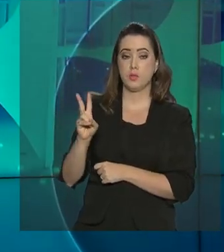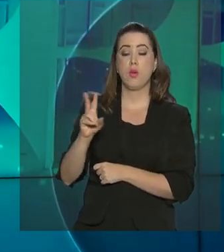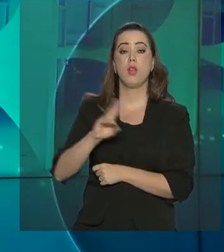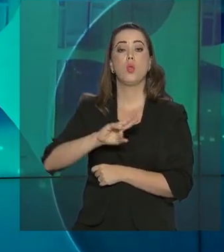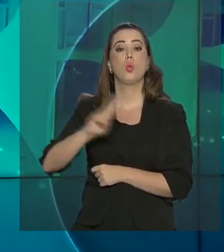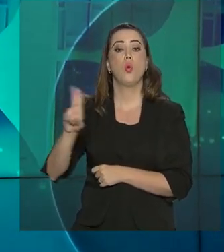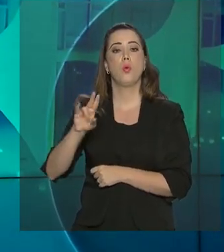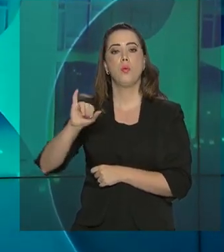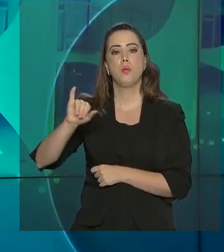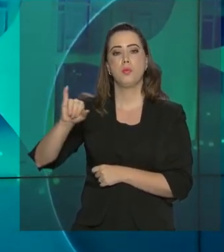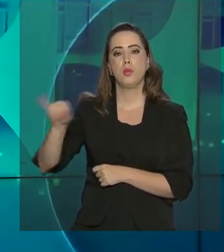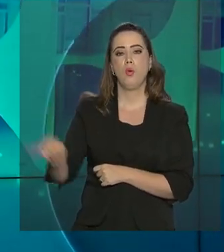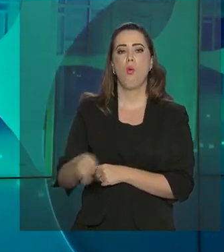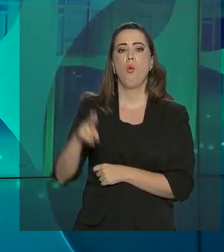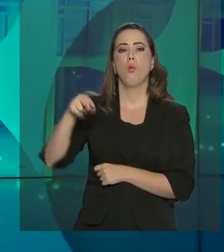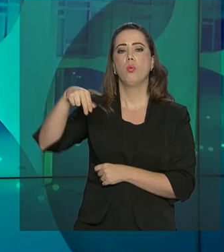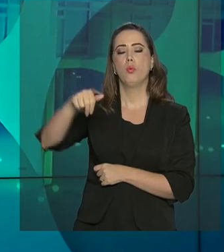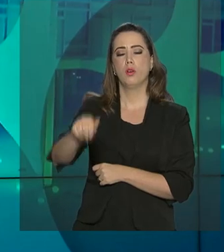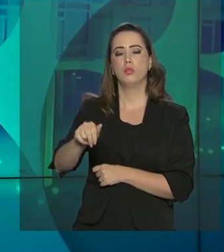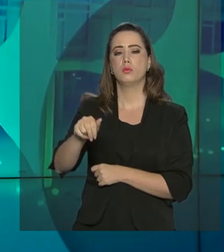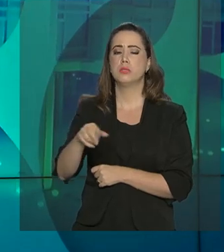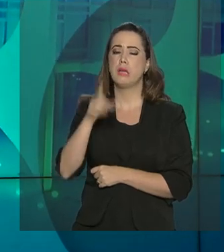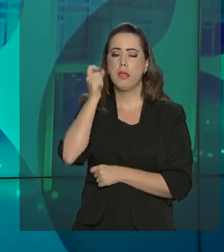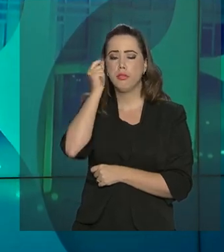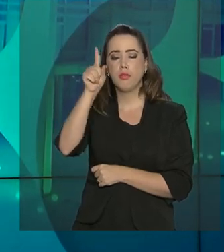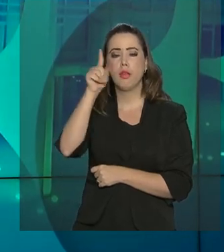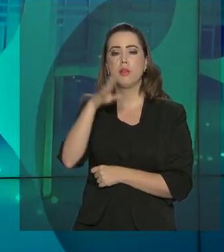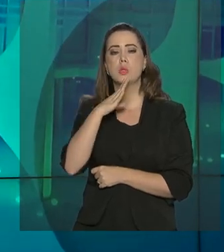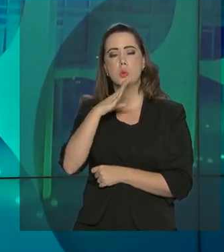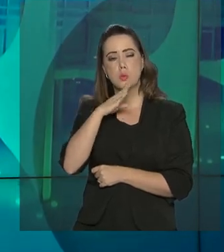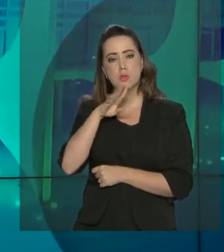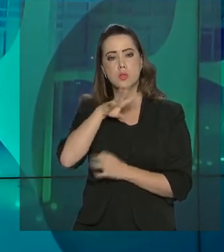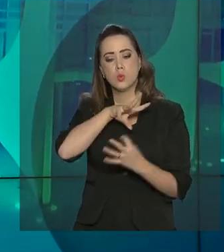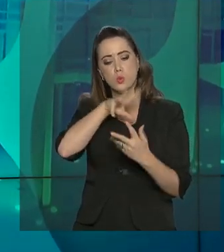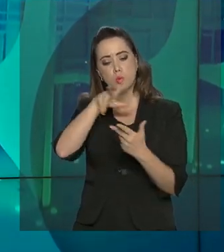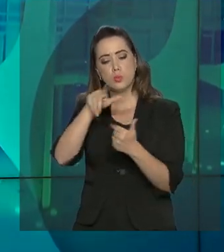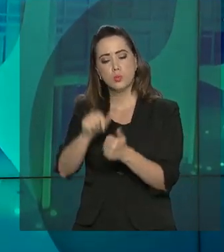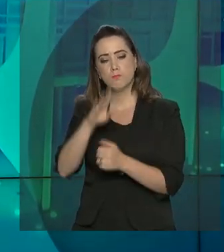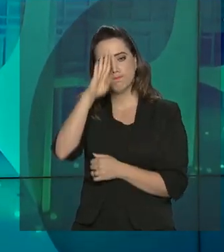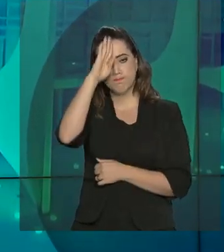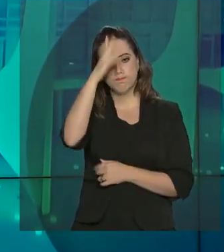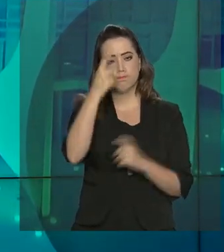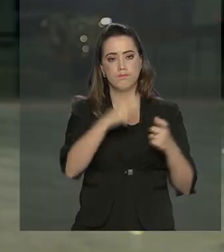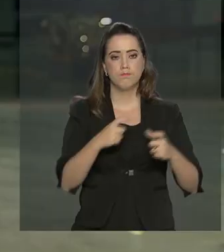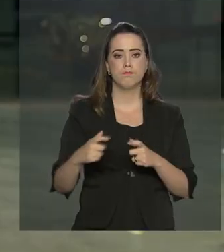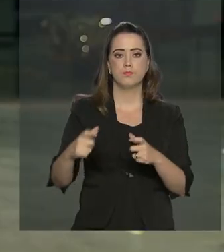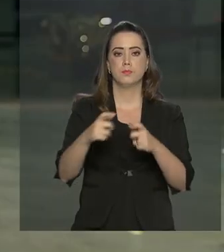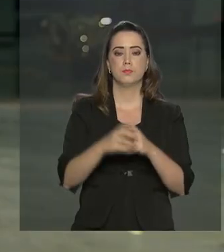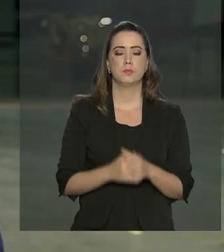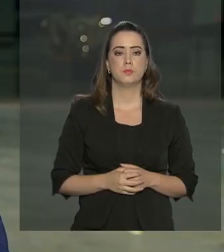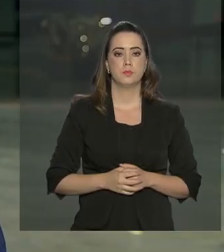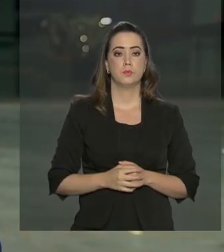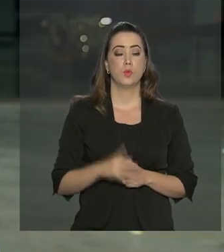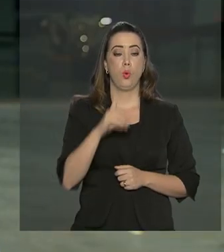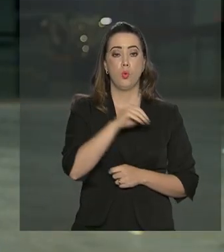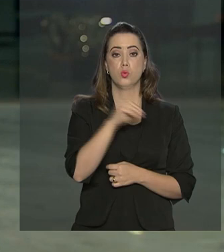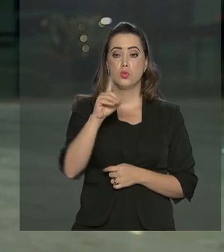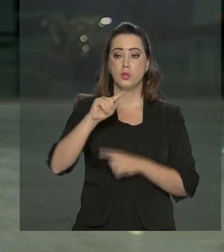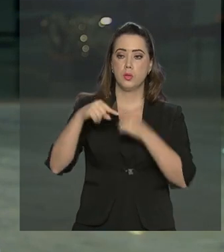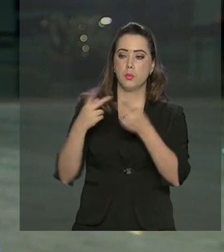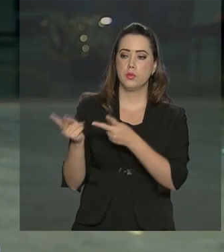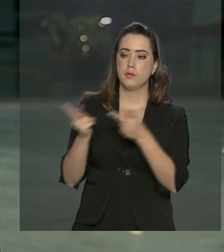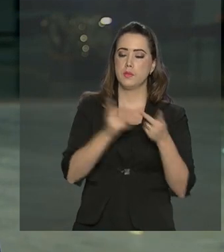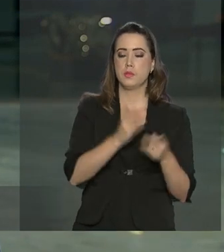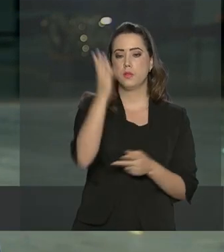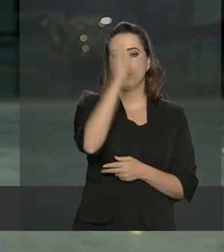é que ele seja reconhecido nos principais organismos internacionais. Um dia após a visita